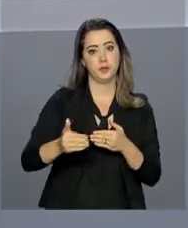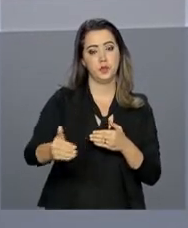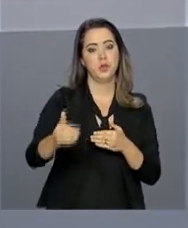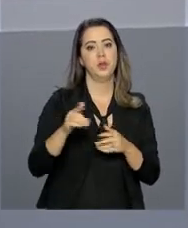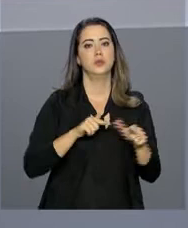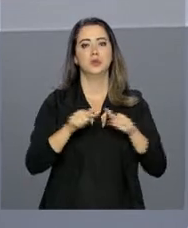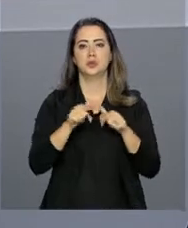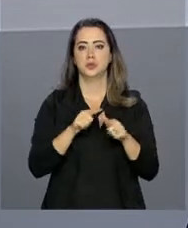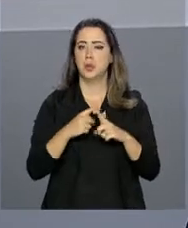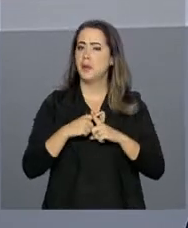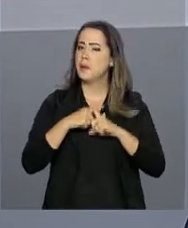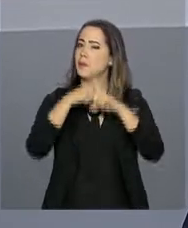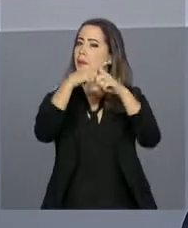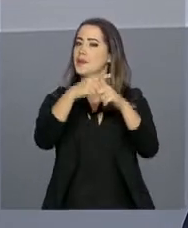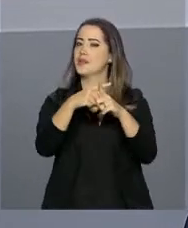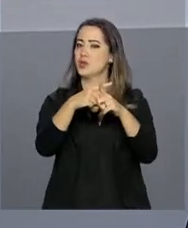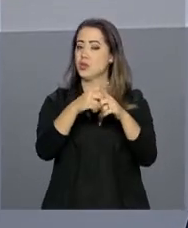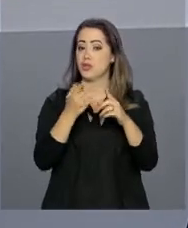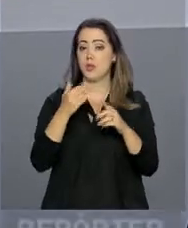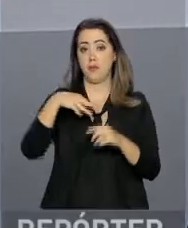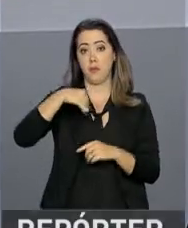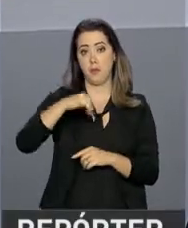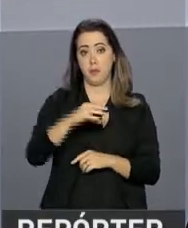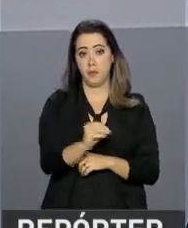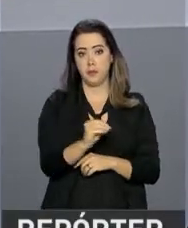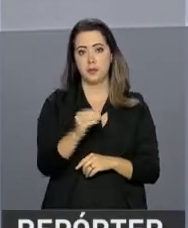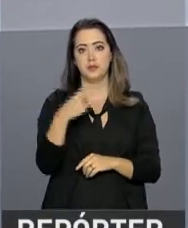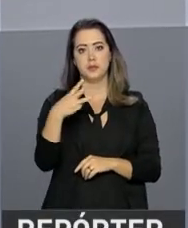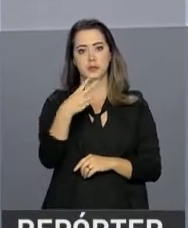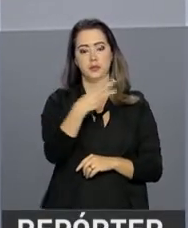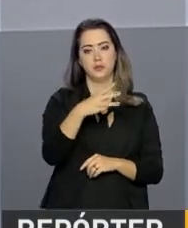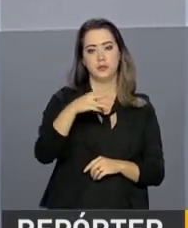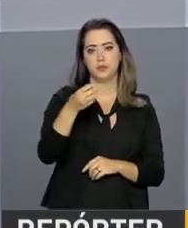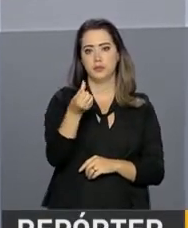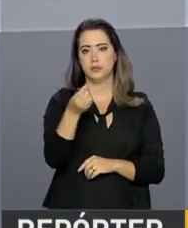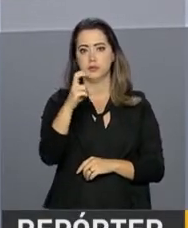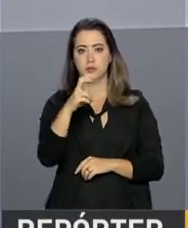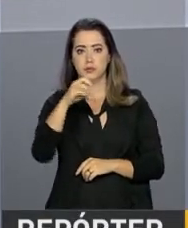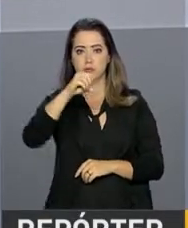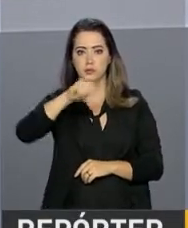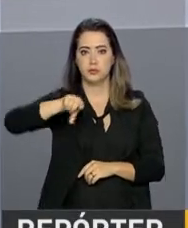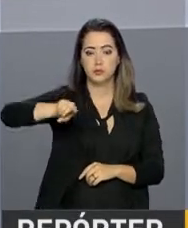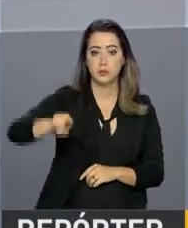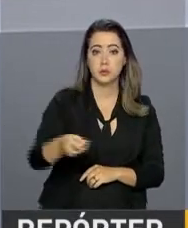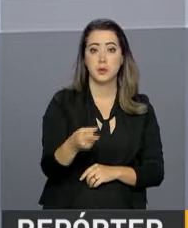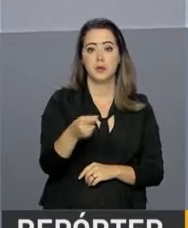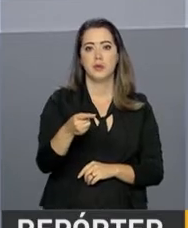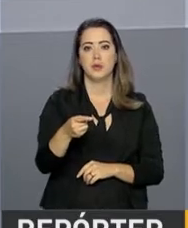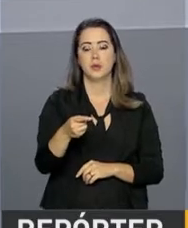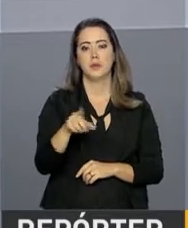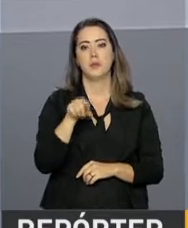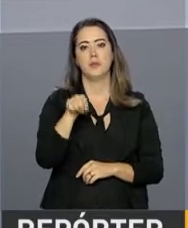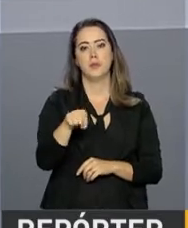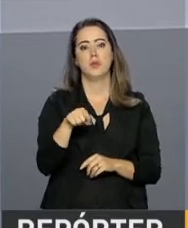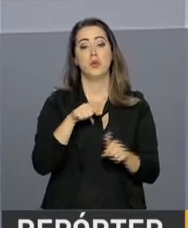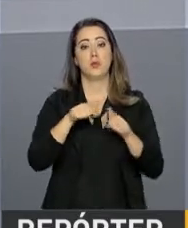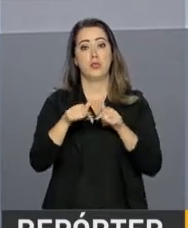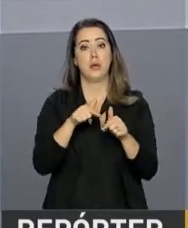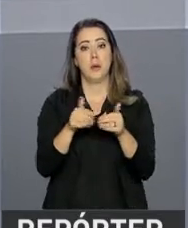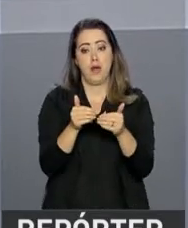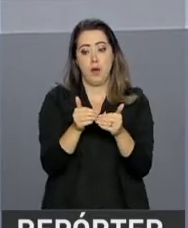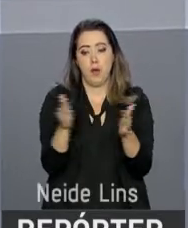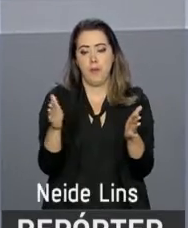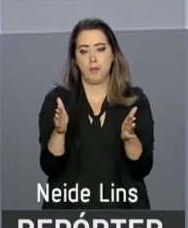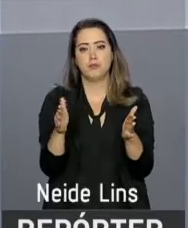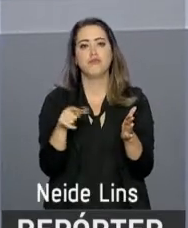formal ficou positivo no país. Maio fechou com 33.659 postos de trabalho a mais do que abril,